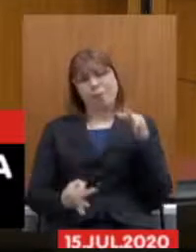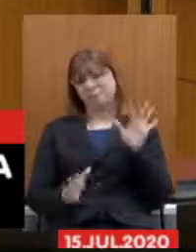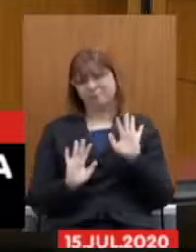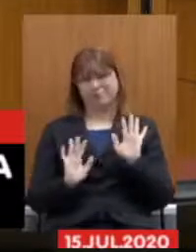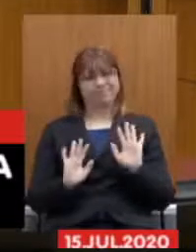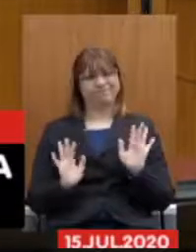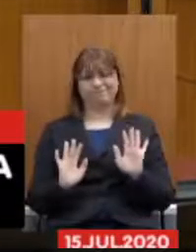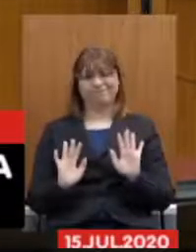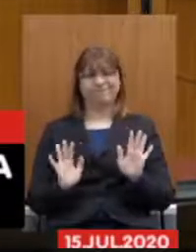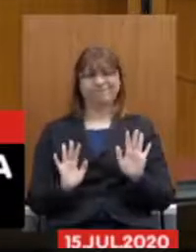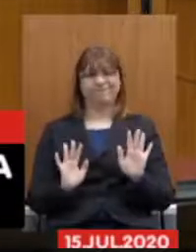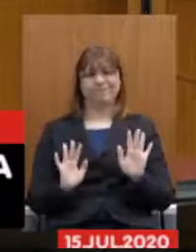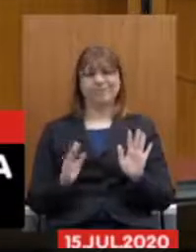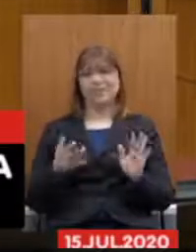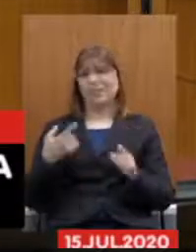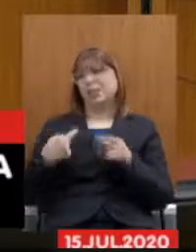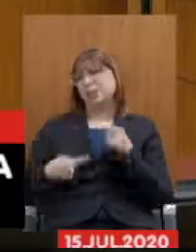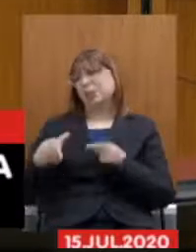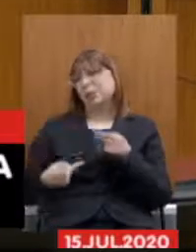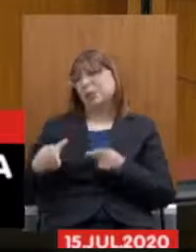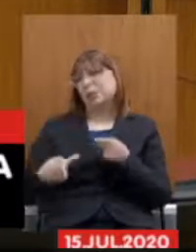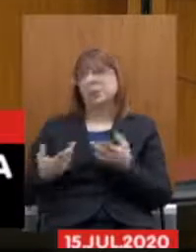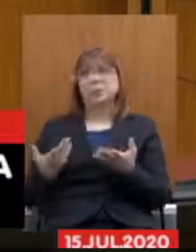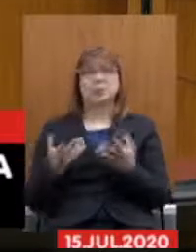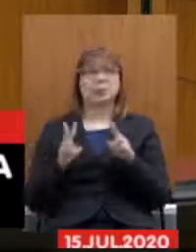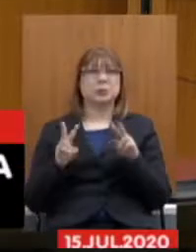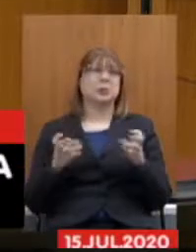não vou ficar aqui debatendo questões